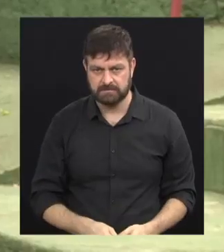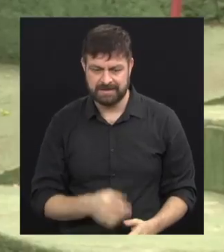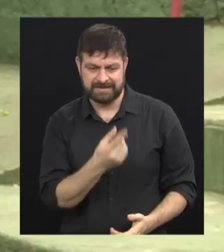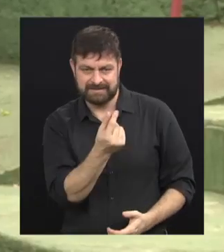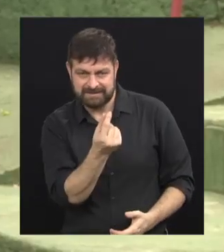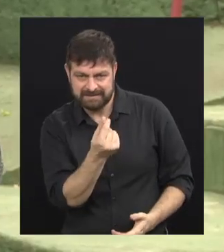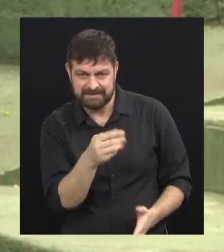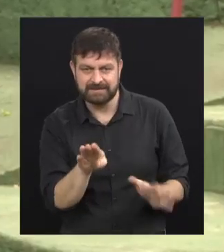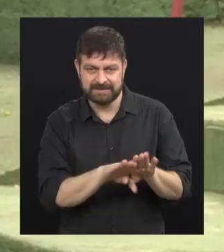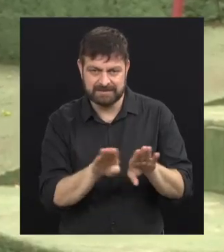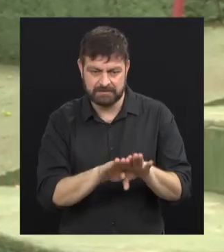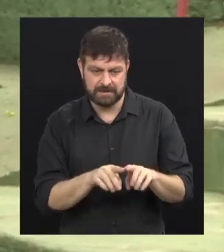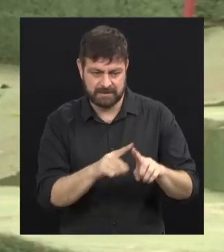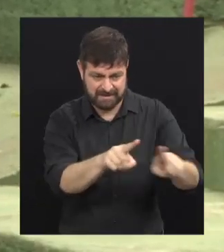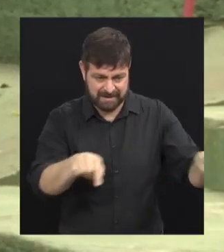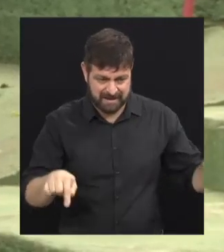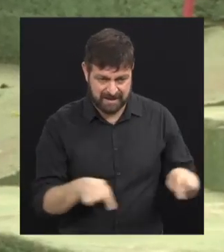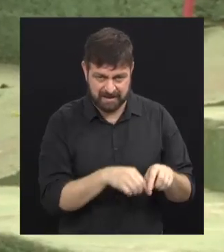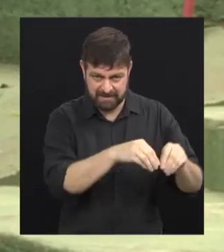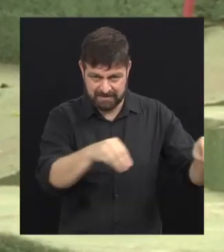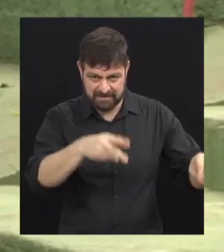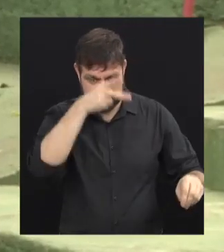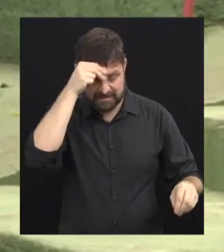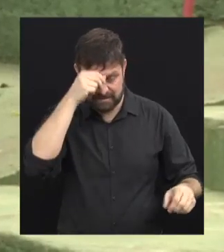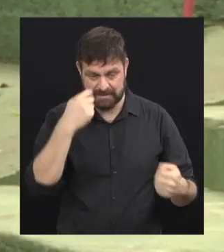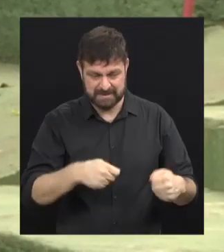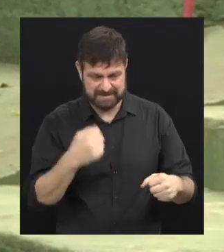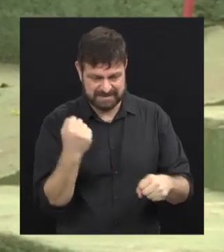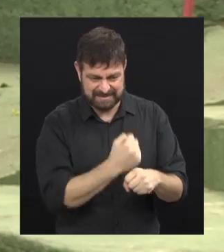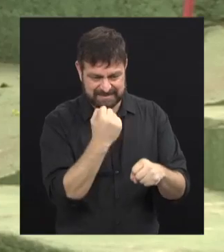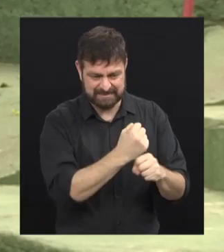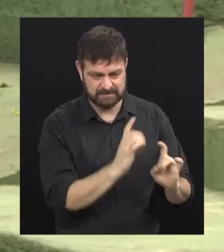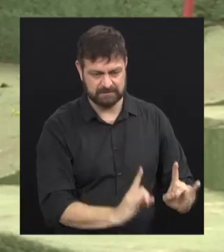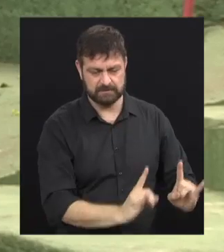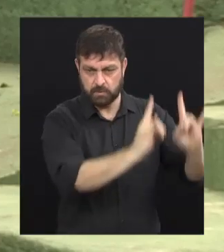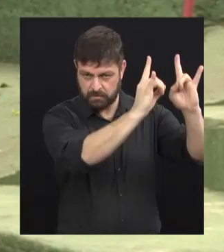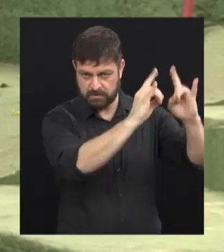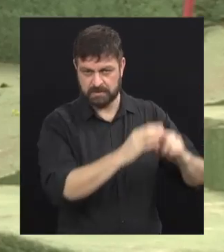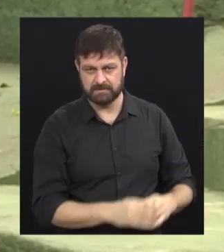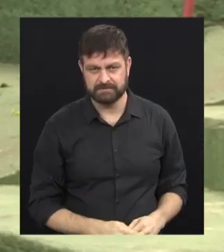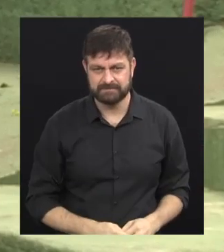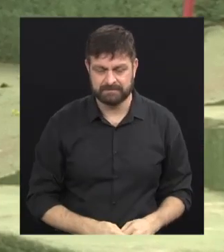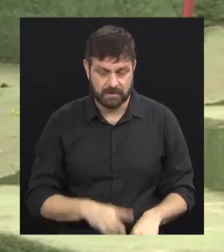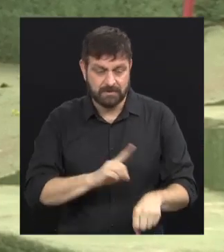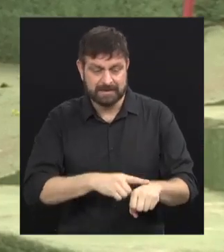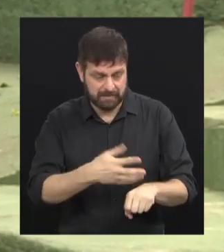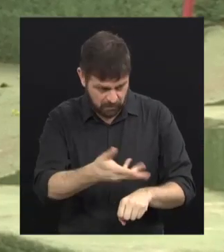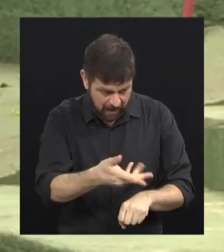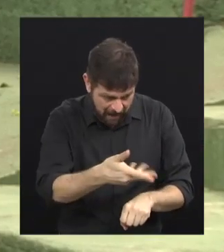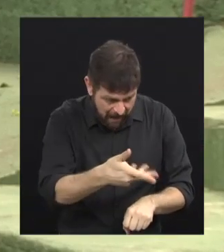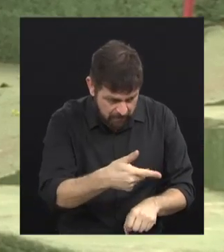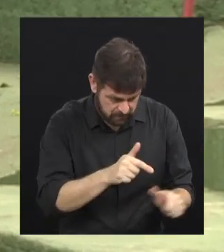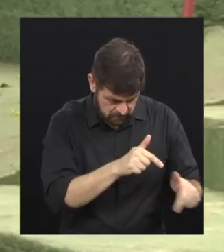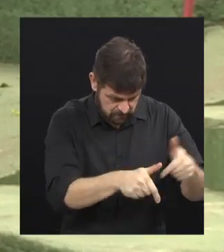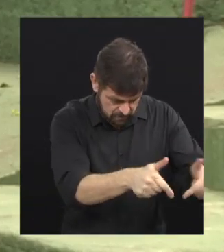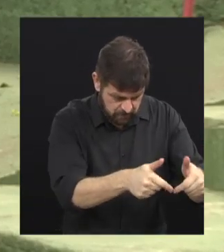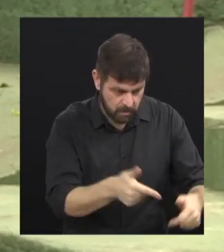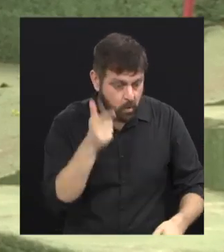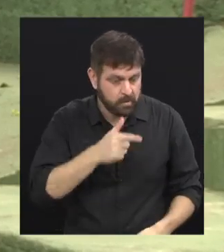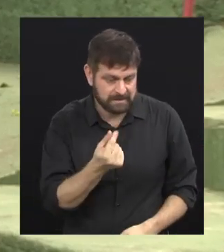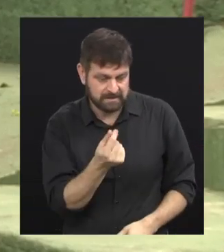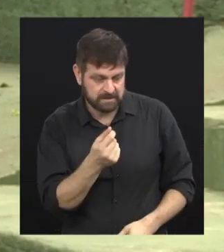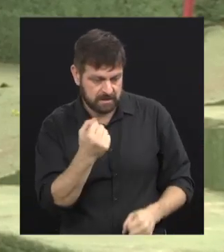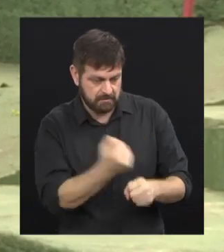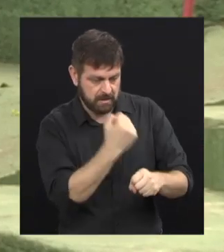financeira também, porque uma vez que o terreno foi cedido, precisa construir o prédio. Esse médio prazo vai ser o maior trabalho que vocês vão ter aqui para frente?